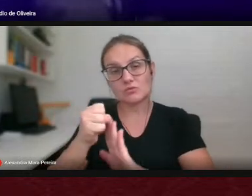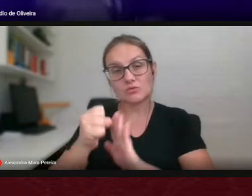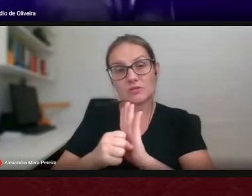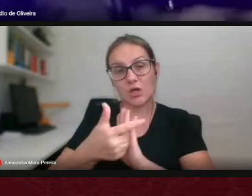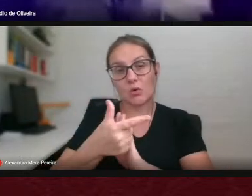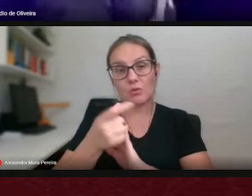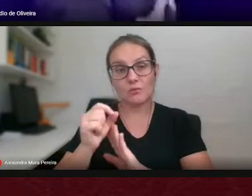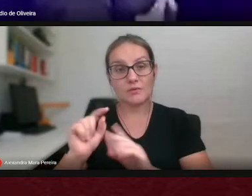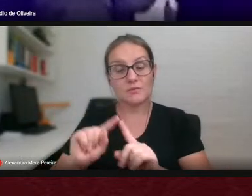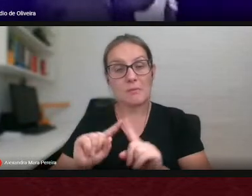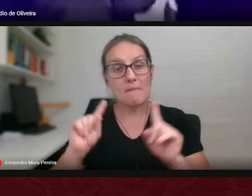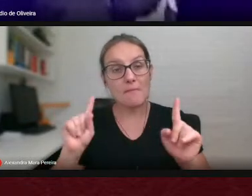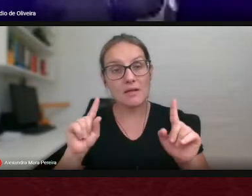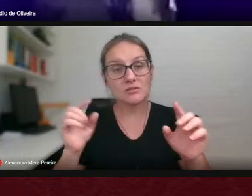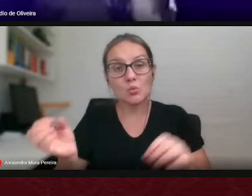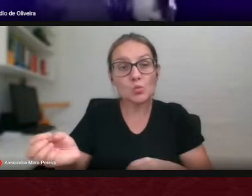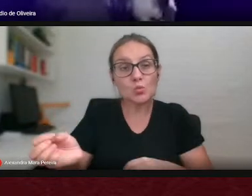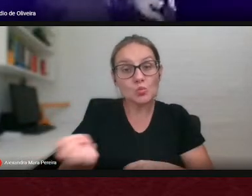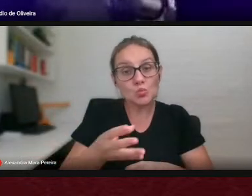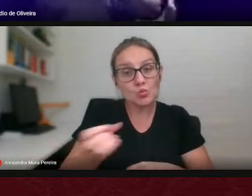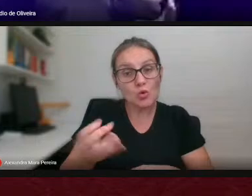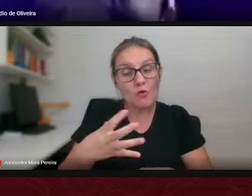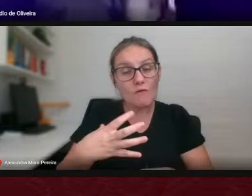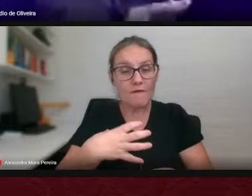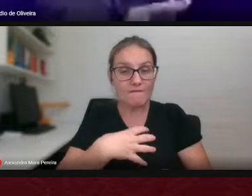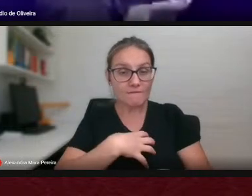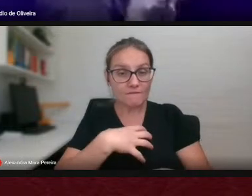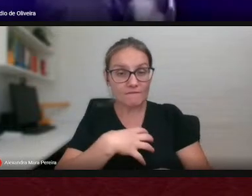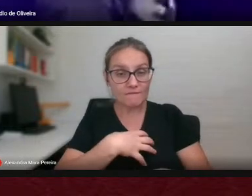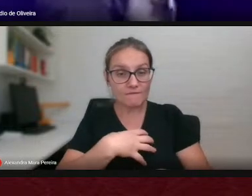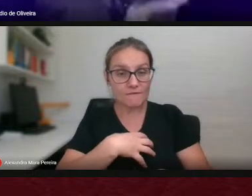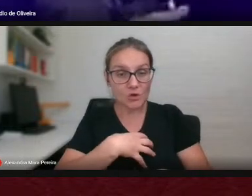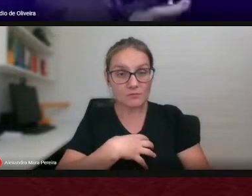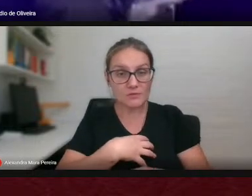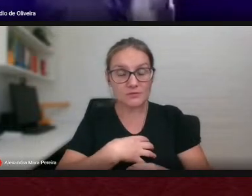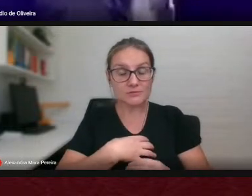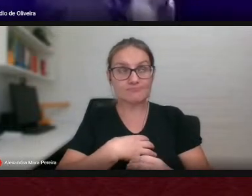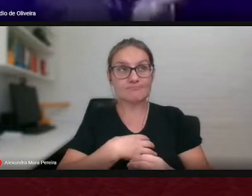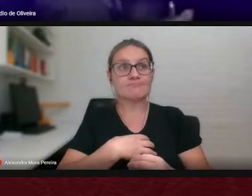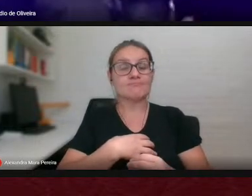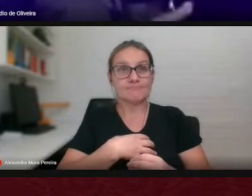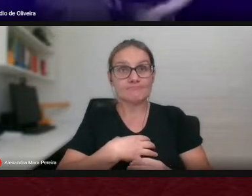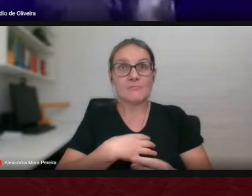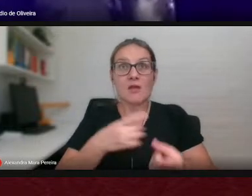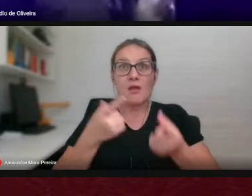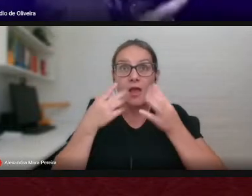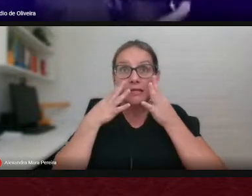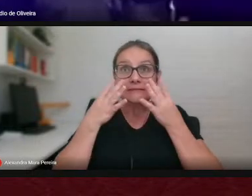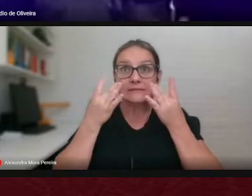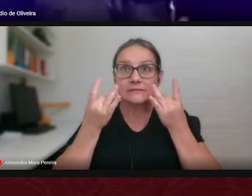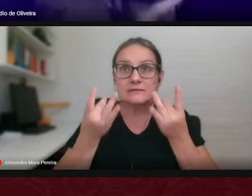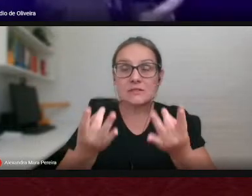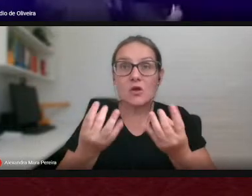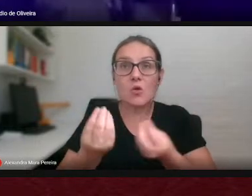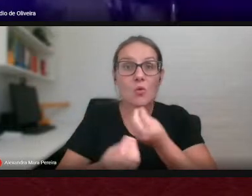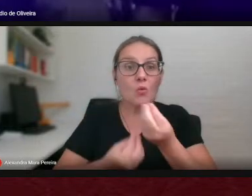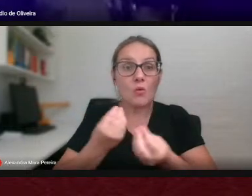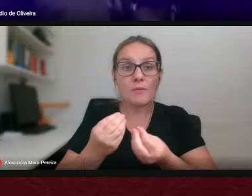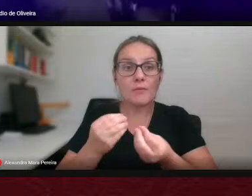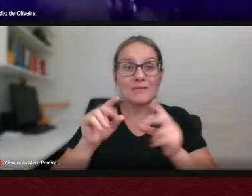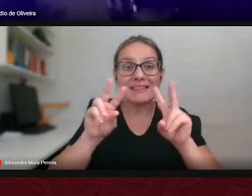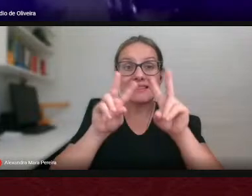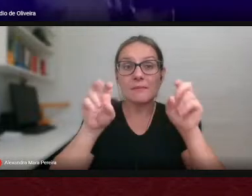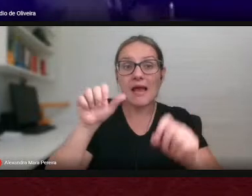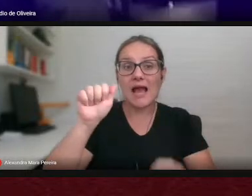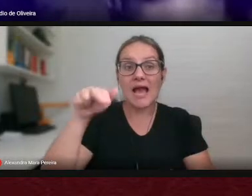é um novo modo de encarar as questões anímicas o